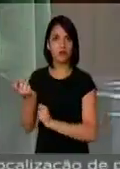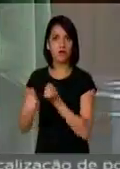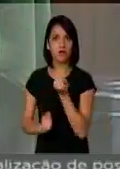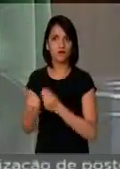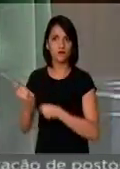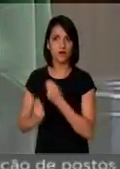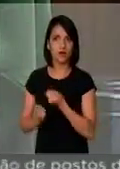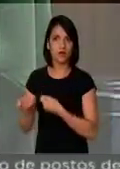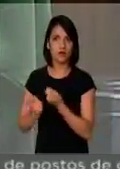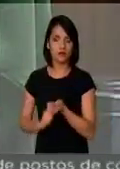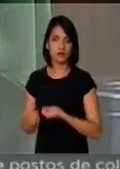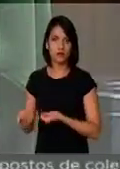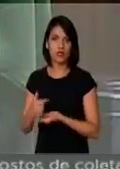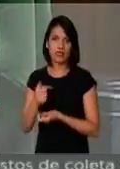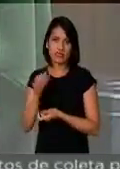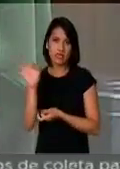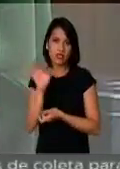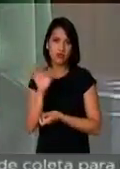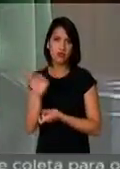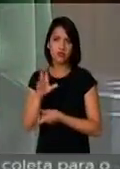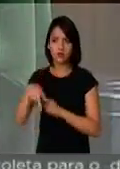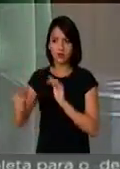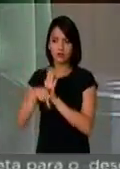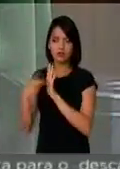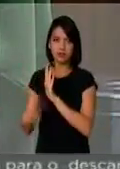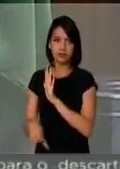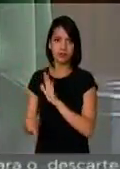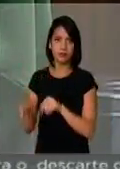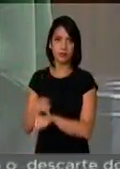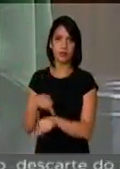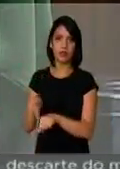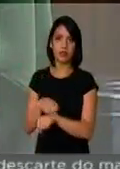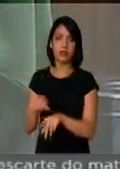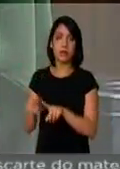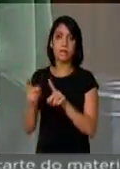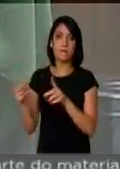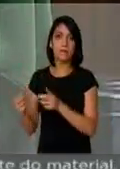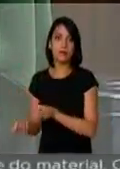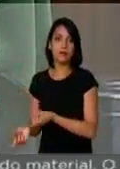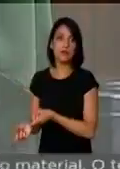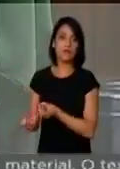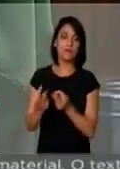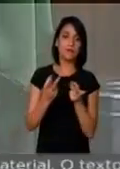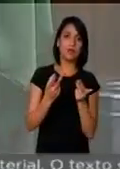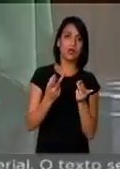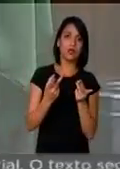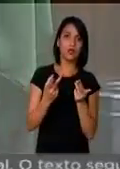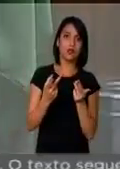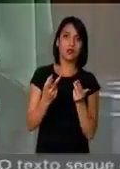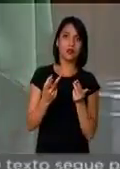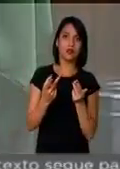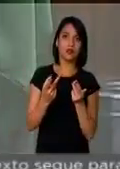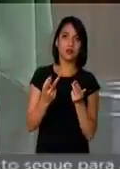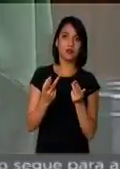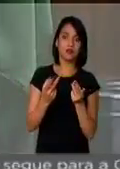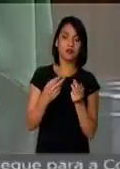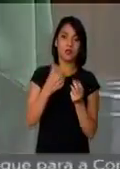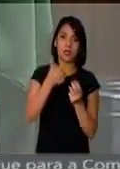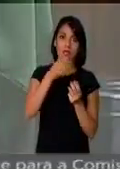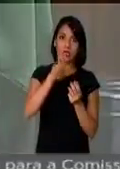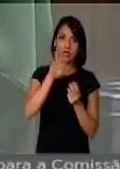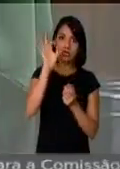% no próprio país. Ele exporta oficialmente outros